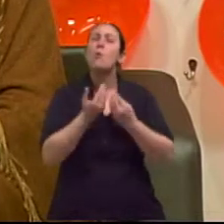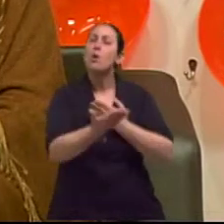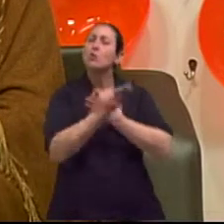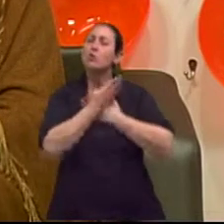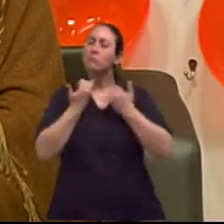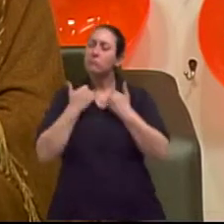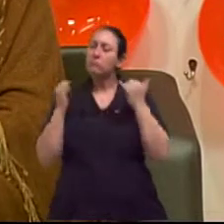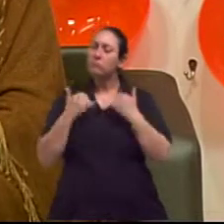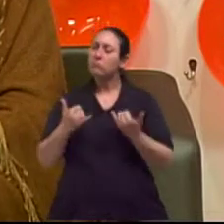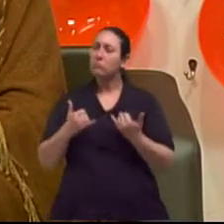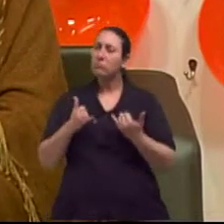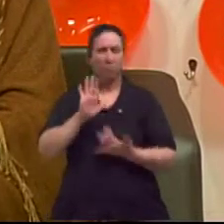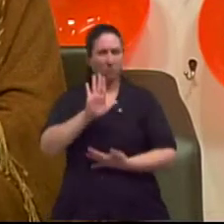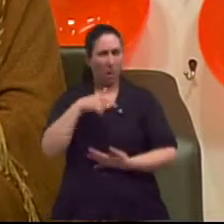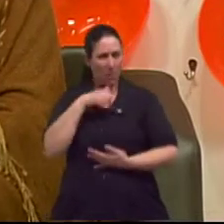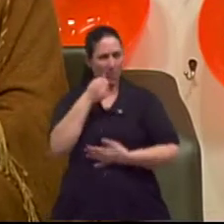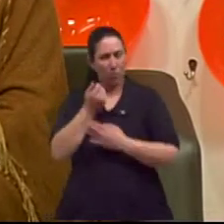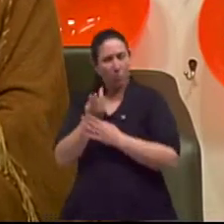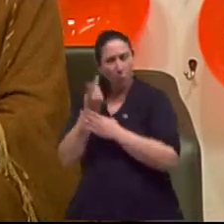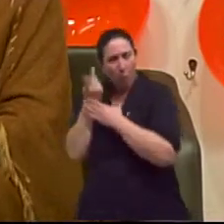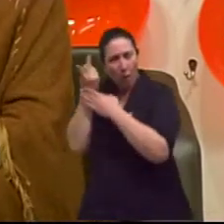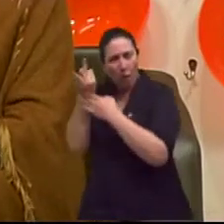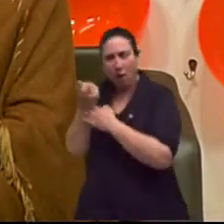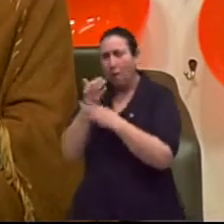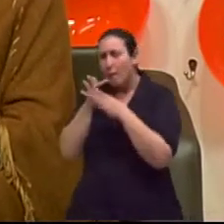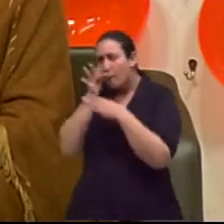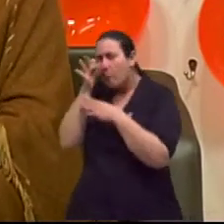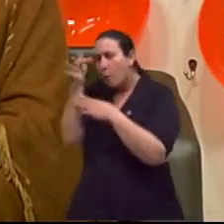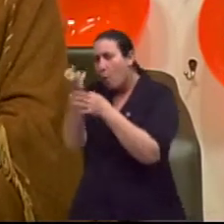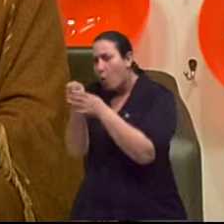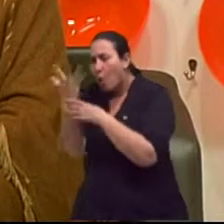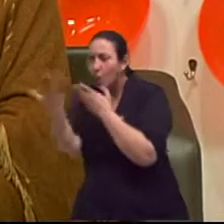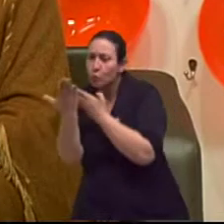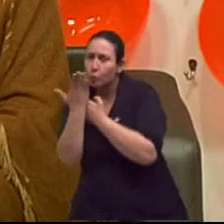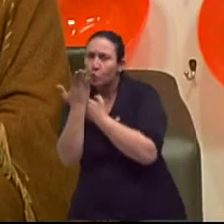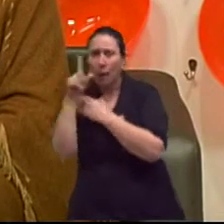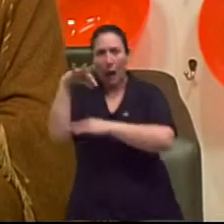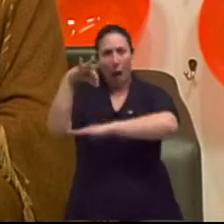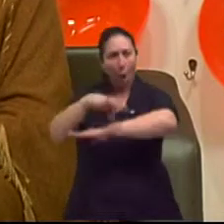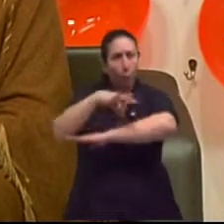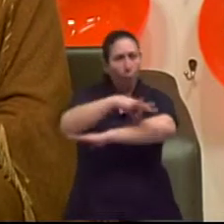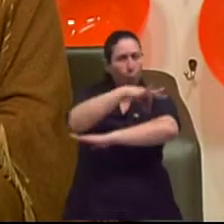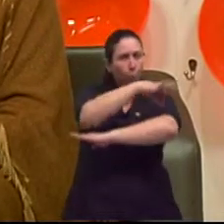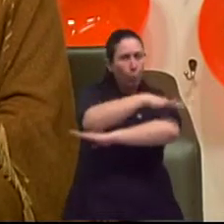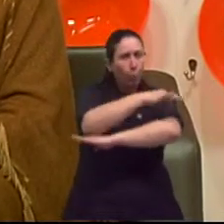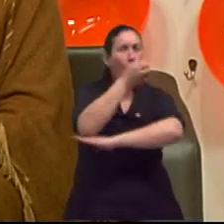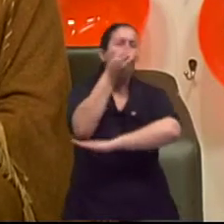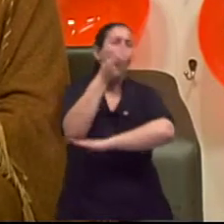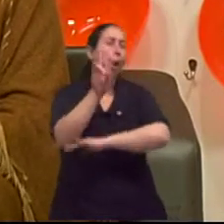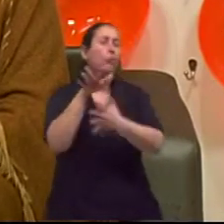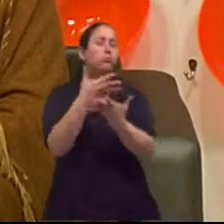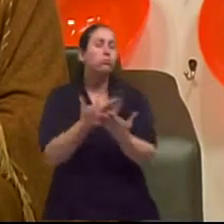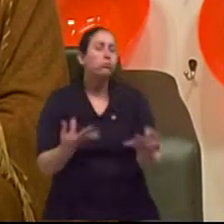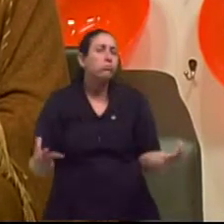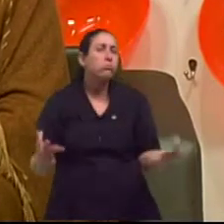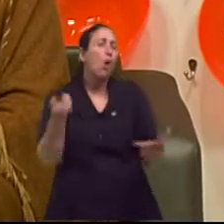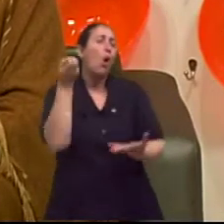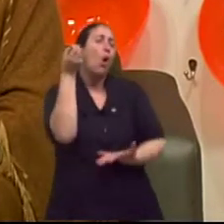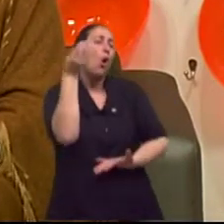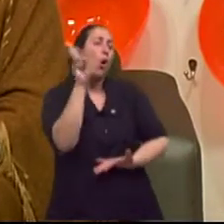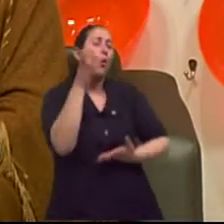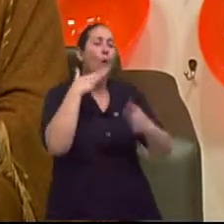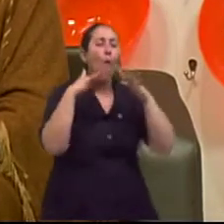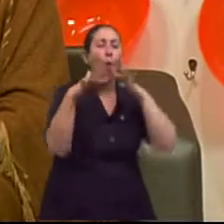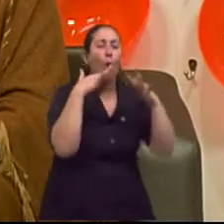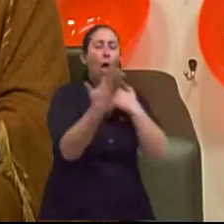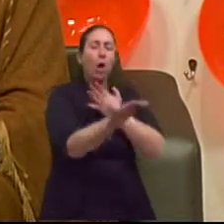que eu devo buscar ajuda nos florais alquímicos, na astrologia, na acupuntura ou quem sabe no reiki? Para falar sobre esse assunto,